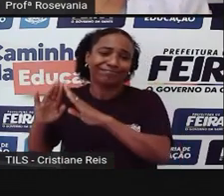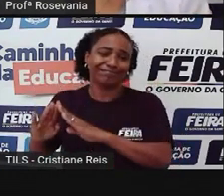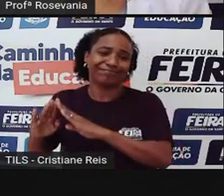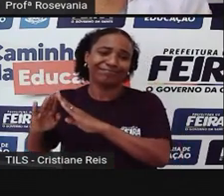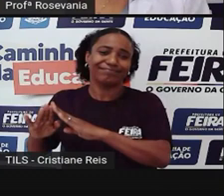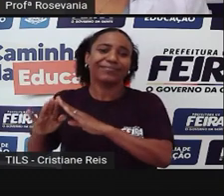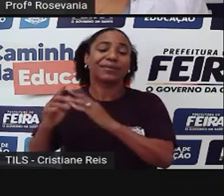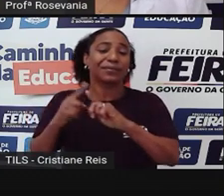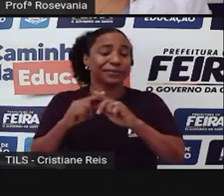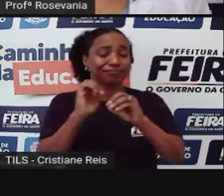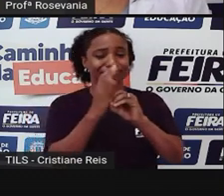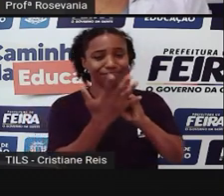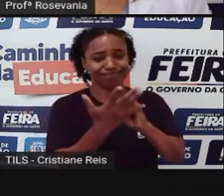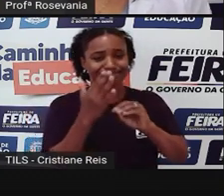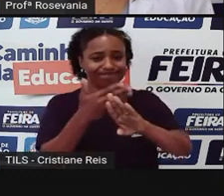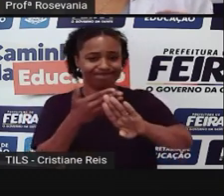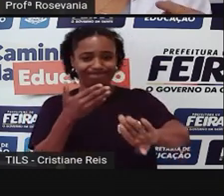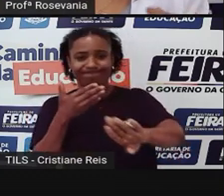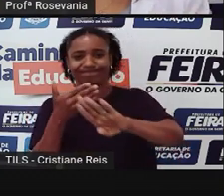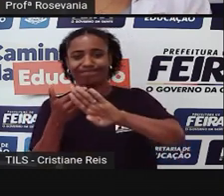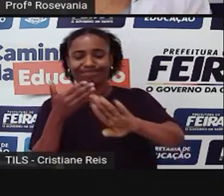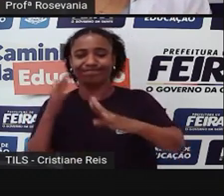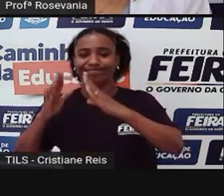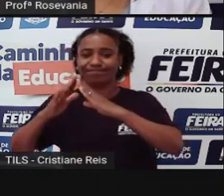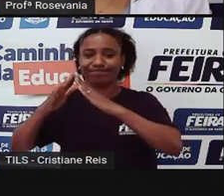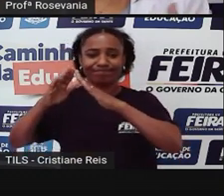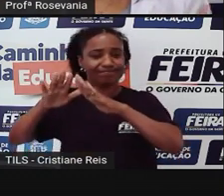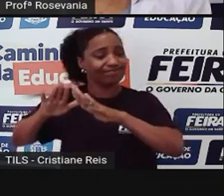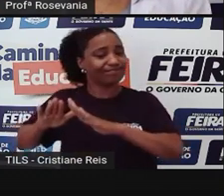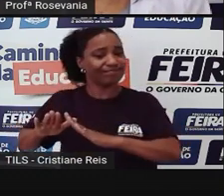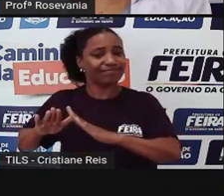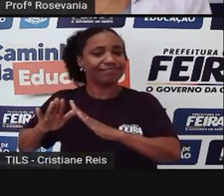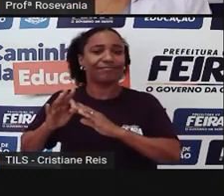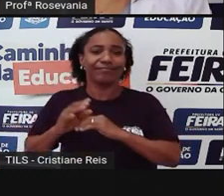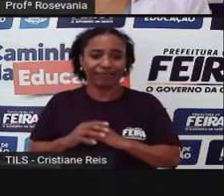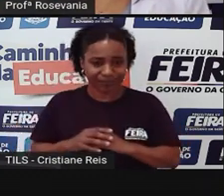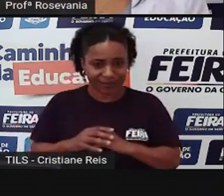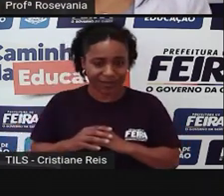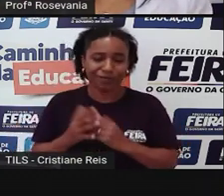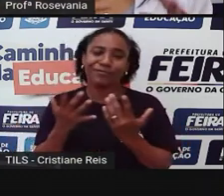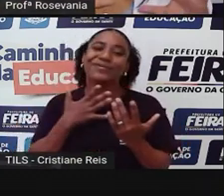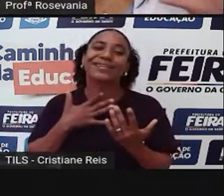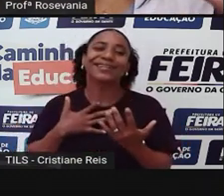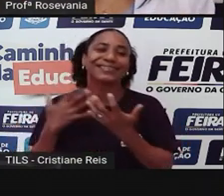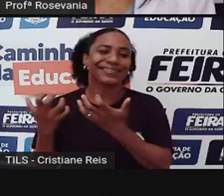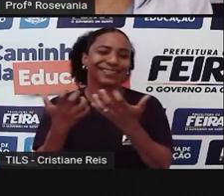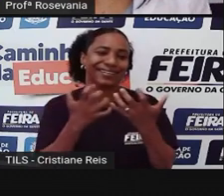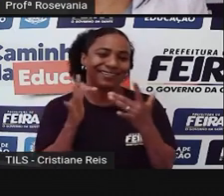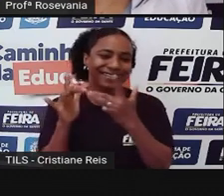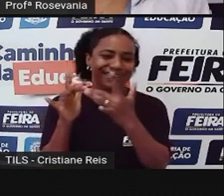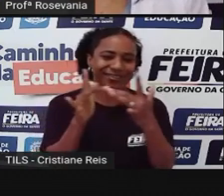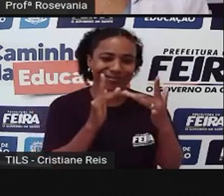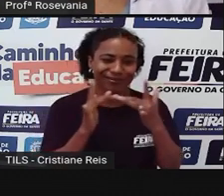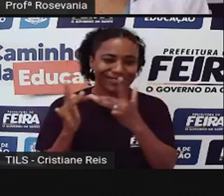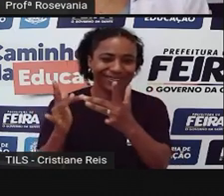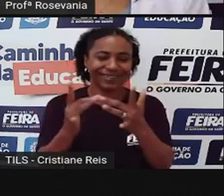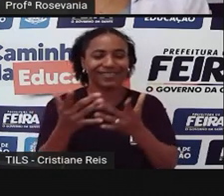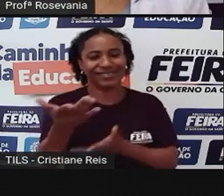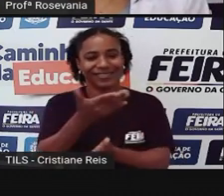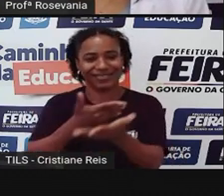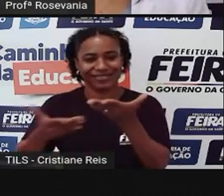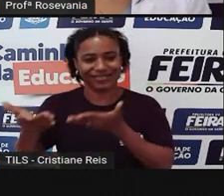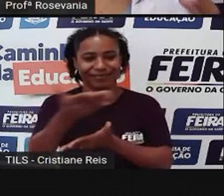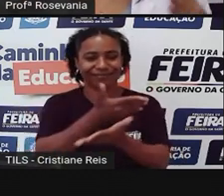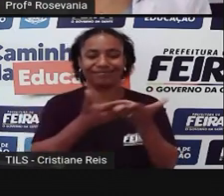distanciamento. E que a gente, né, perdeu esse contato porque começamos a ter aula na